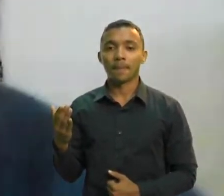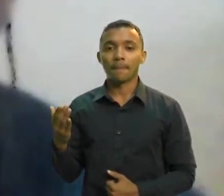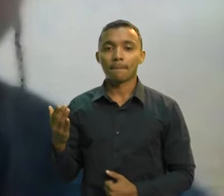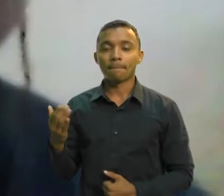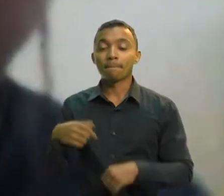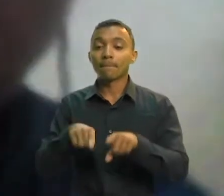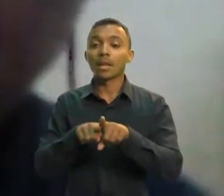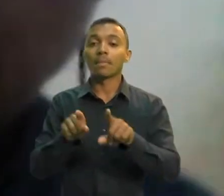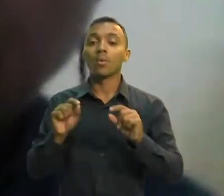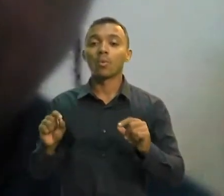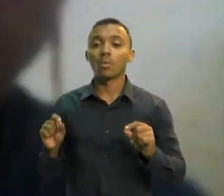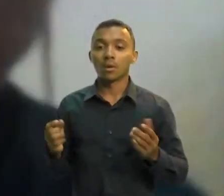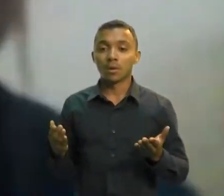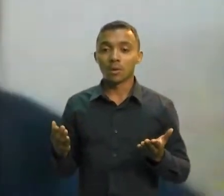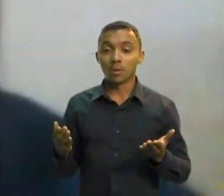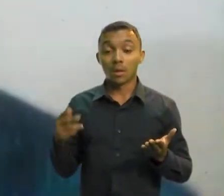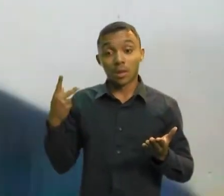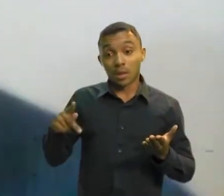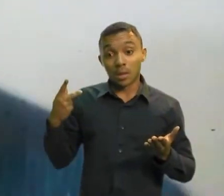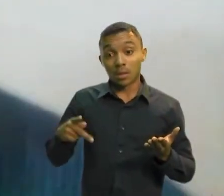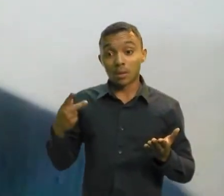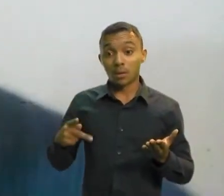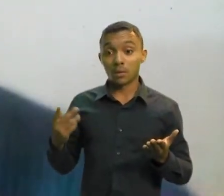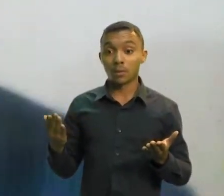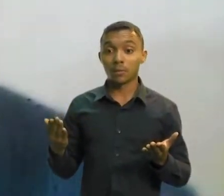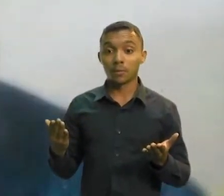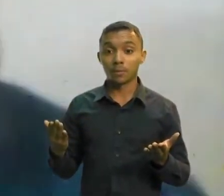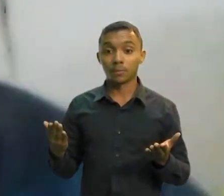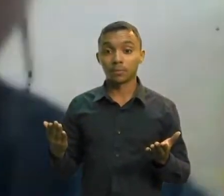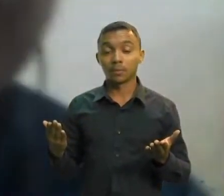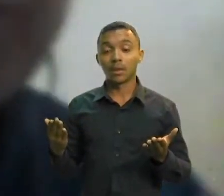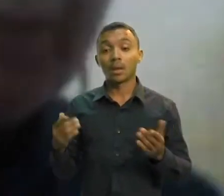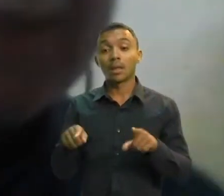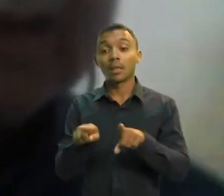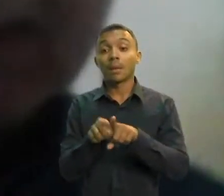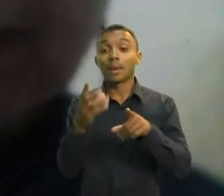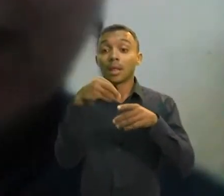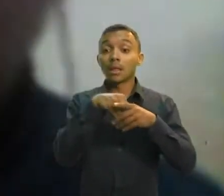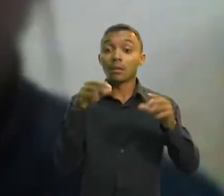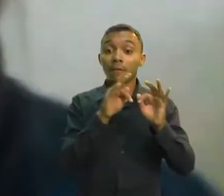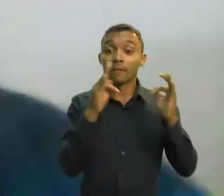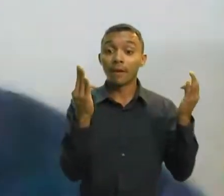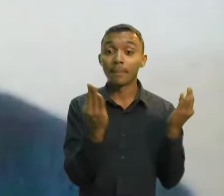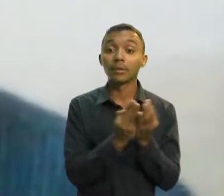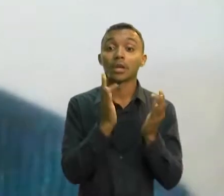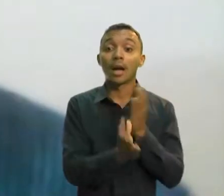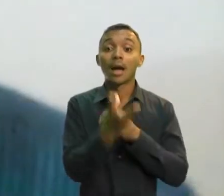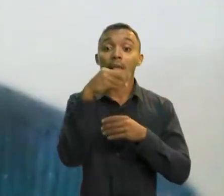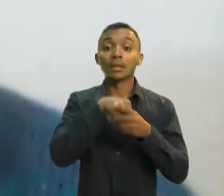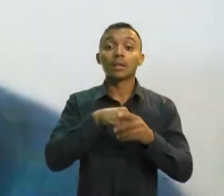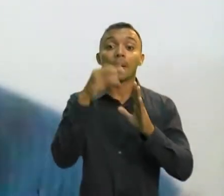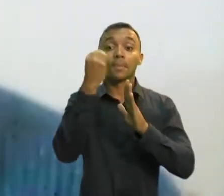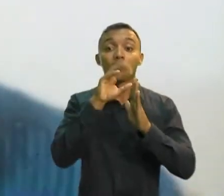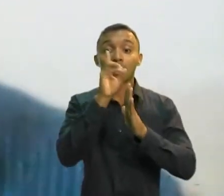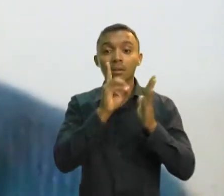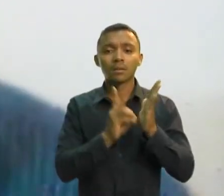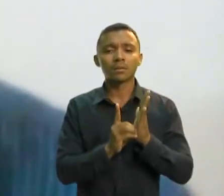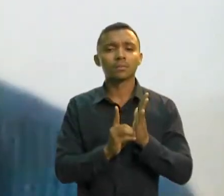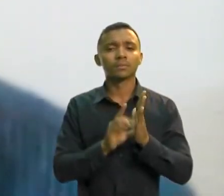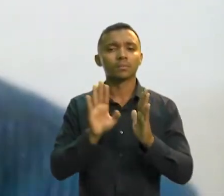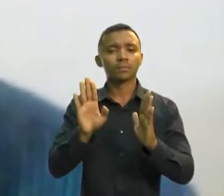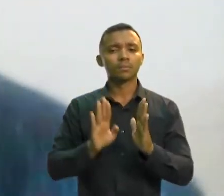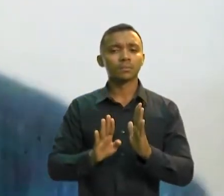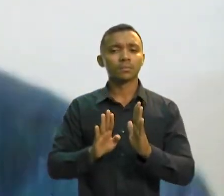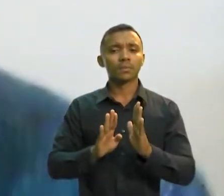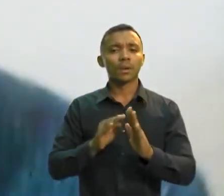médica dele próprio e dos seus dependentes que estão informados na declaração. Por que eu chamo sempre a atenção